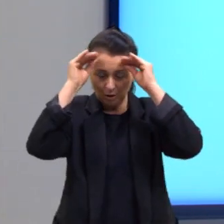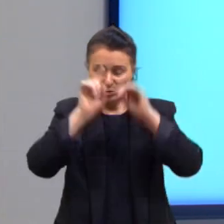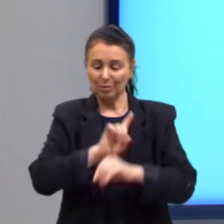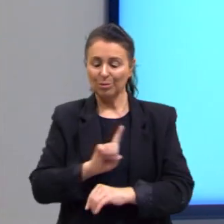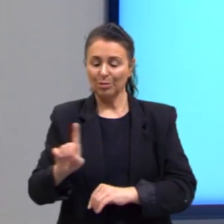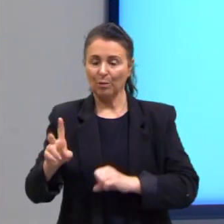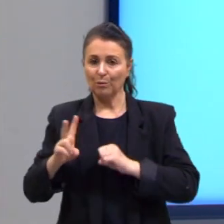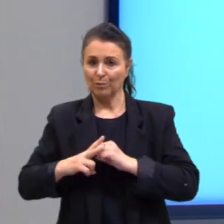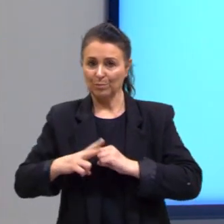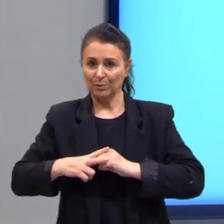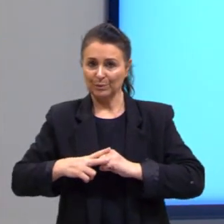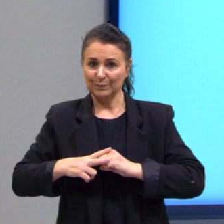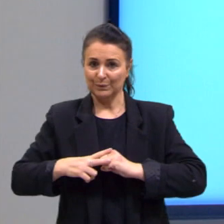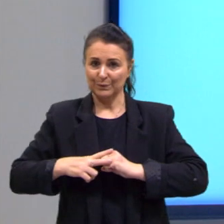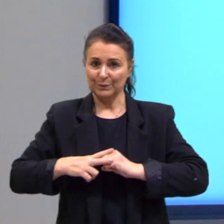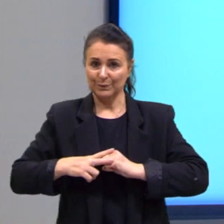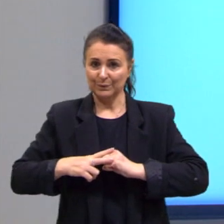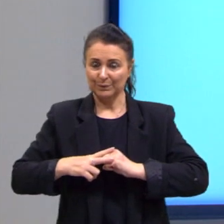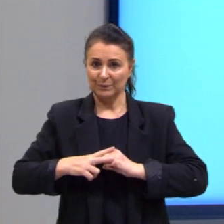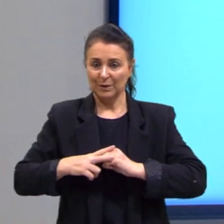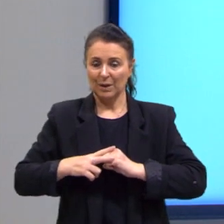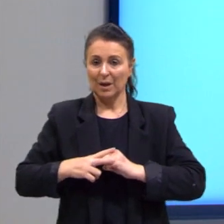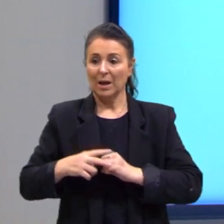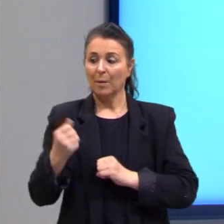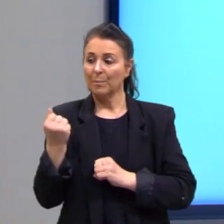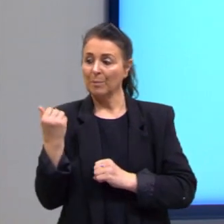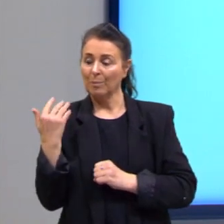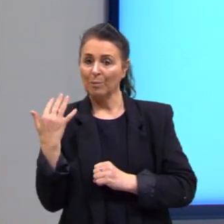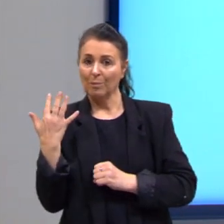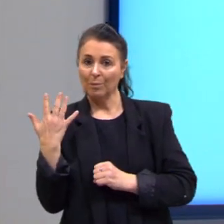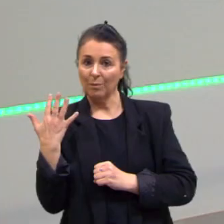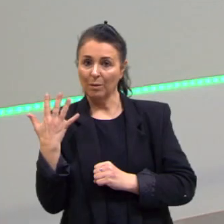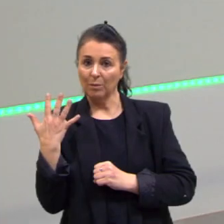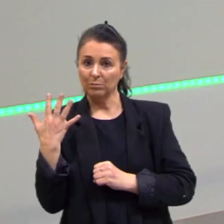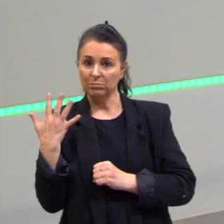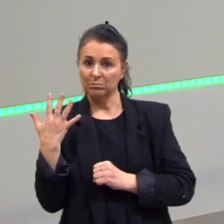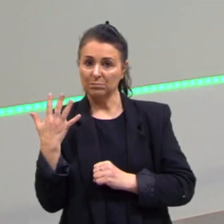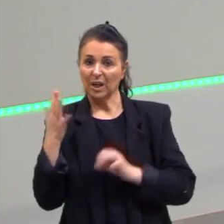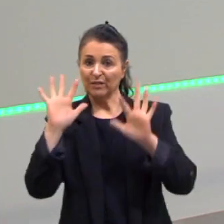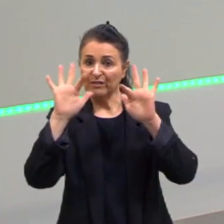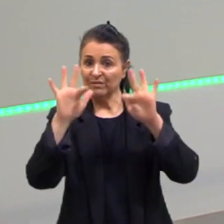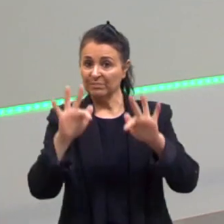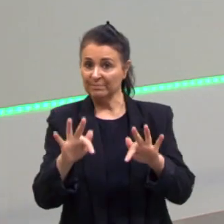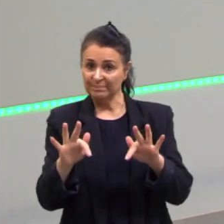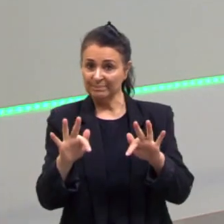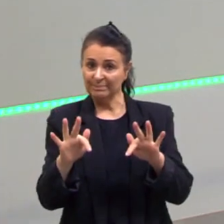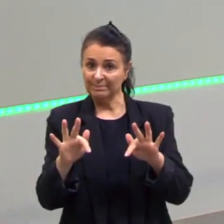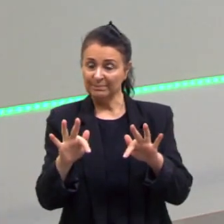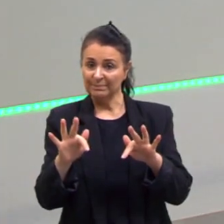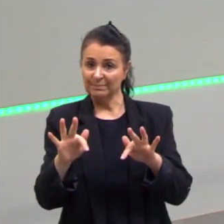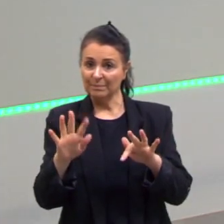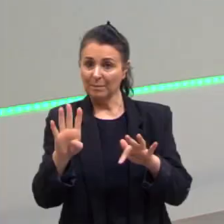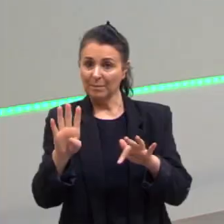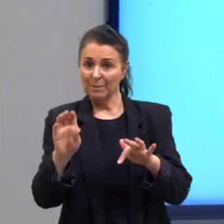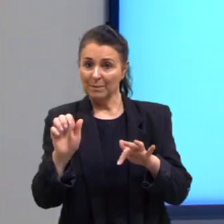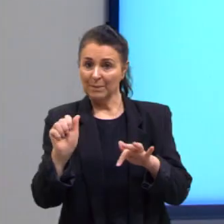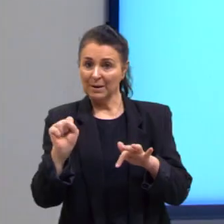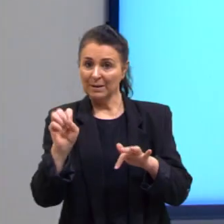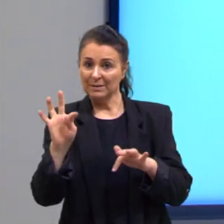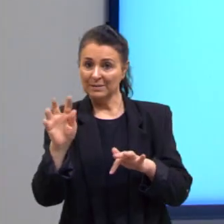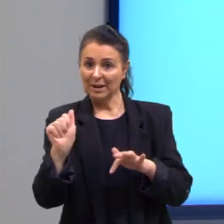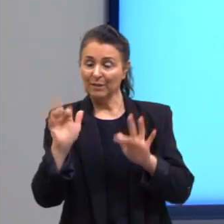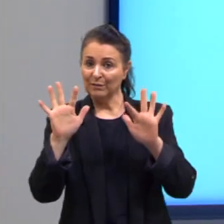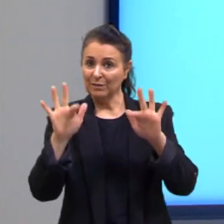a mão. Basta. Nós temos ali, dentro